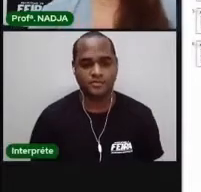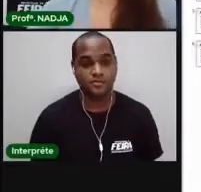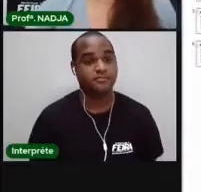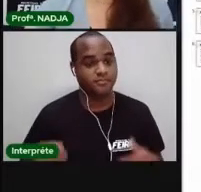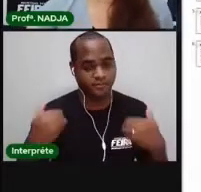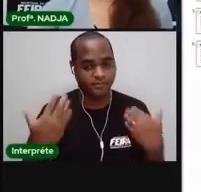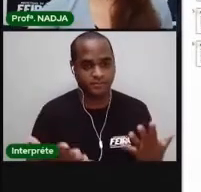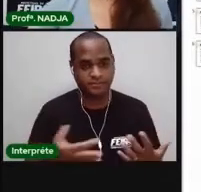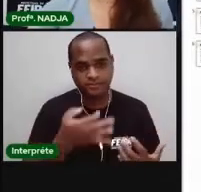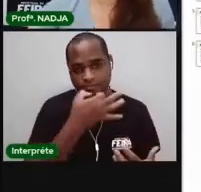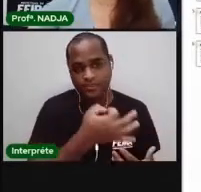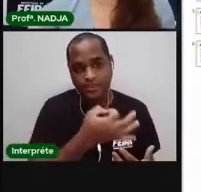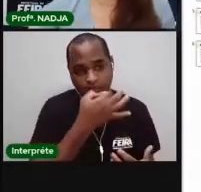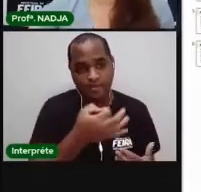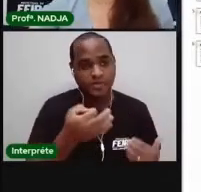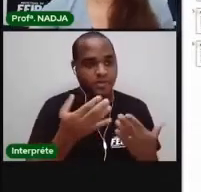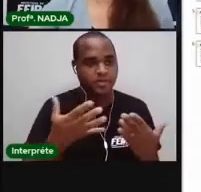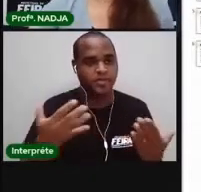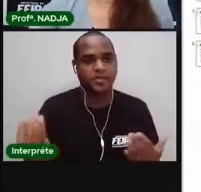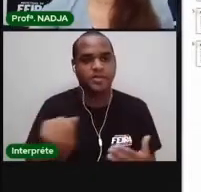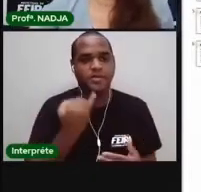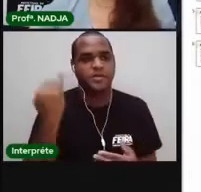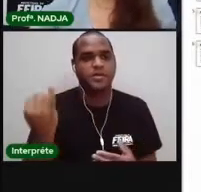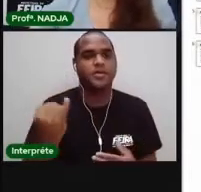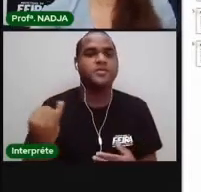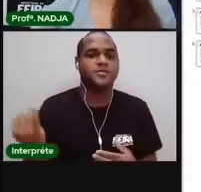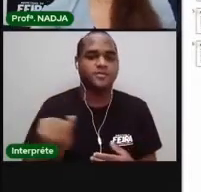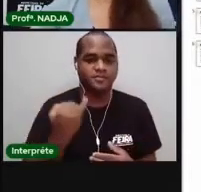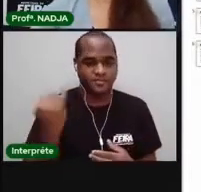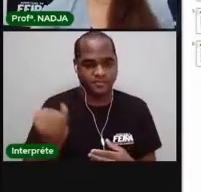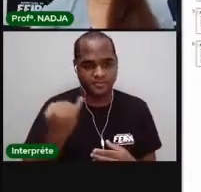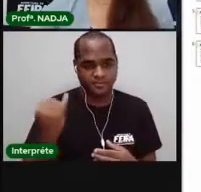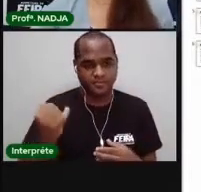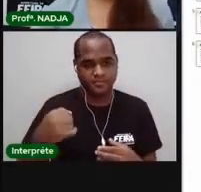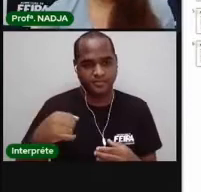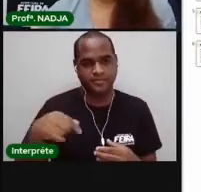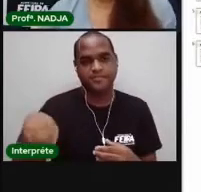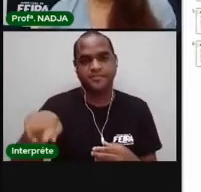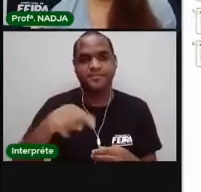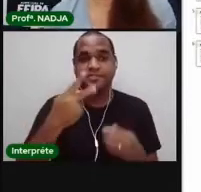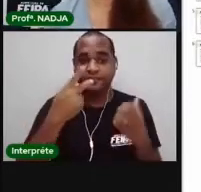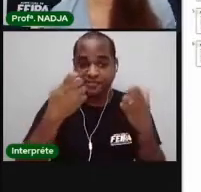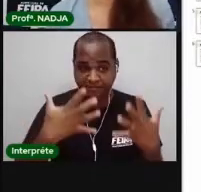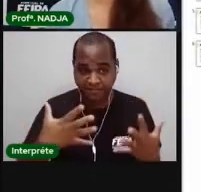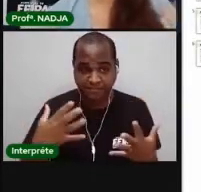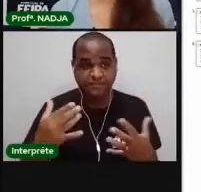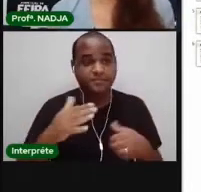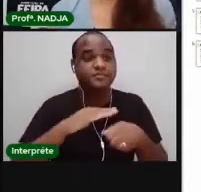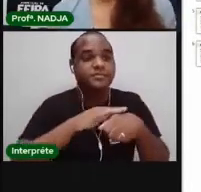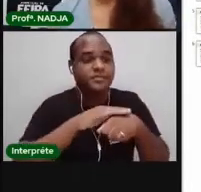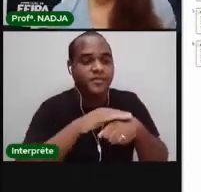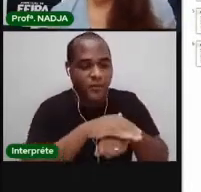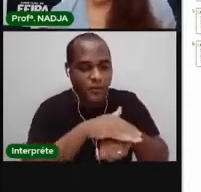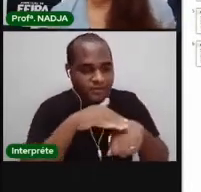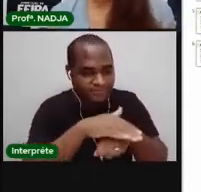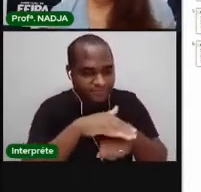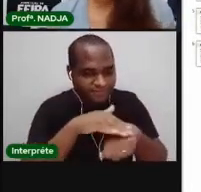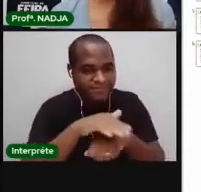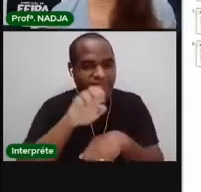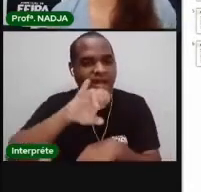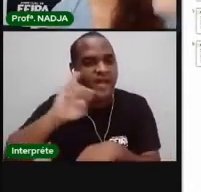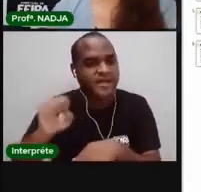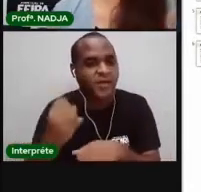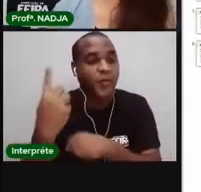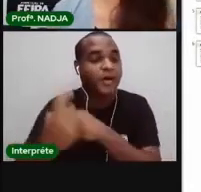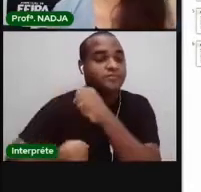Algumas dicas que serão importantes para esse novo retorno, esse novo cometo da EJA. Paramos, né? Quase